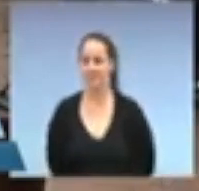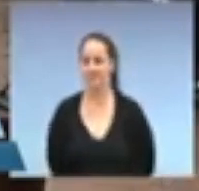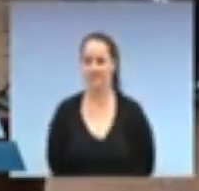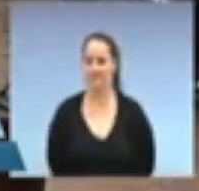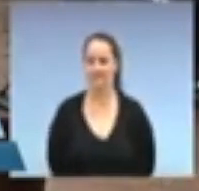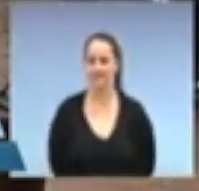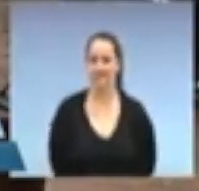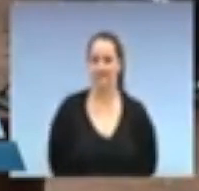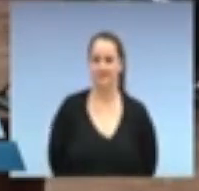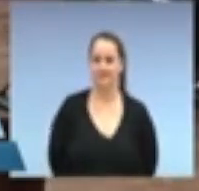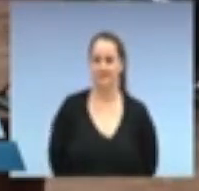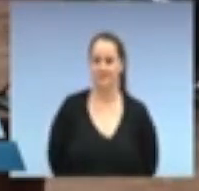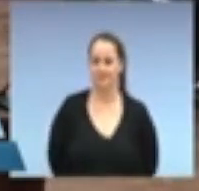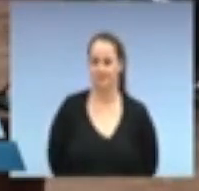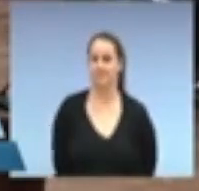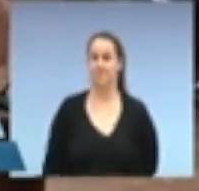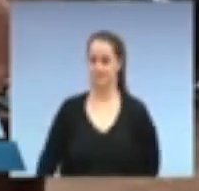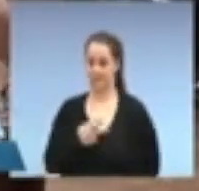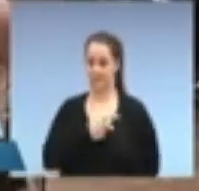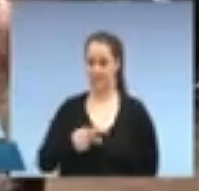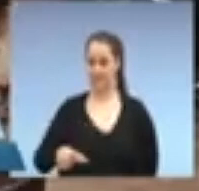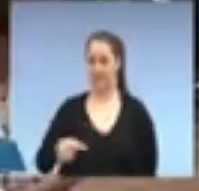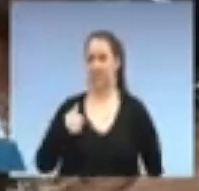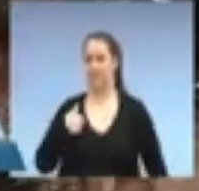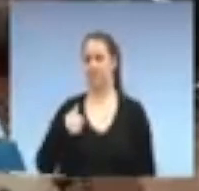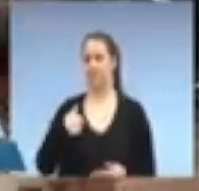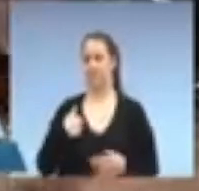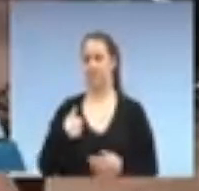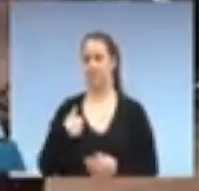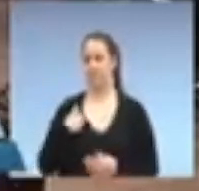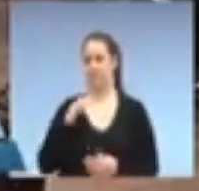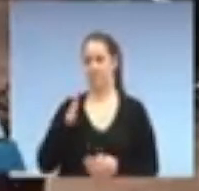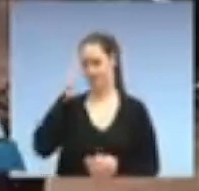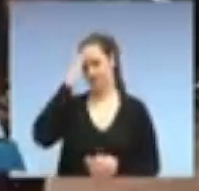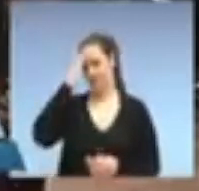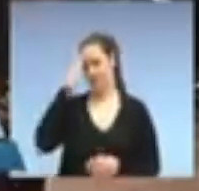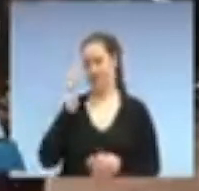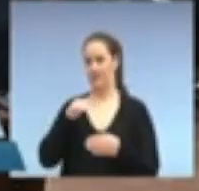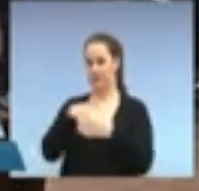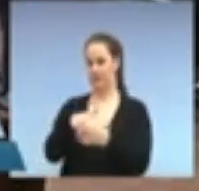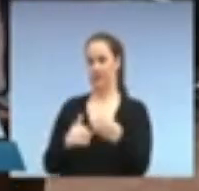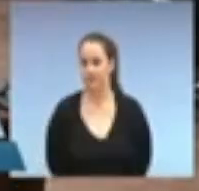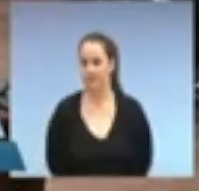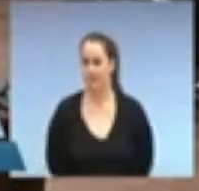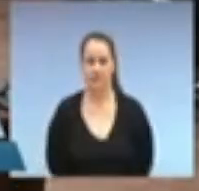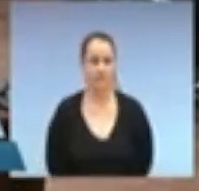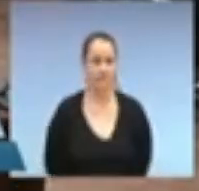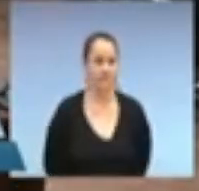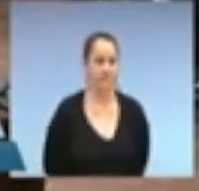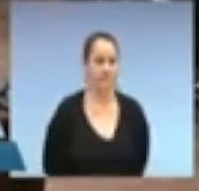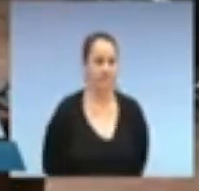ambientes empresariais, o problema é que são ambientes machistas, nós vivemos em uma sociedade